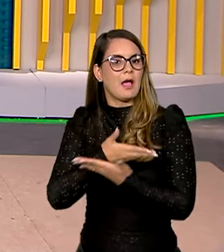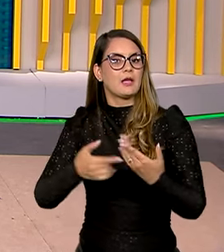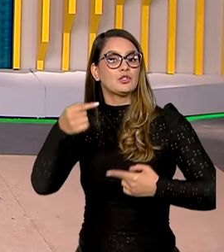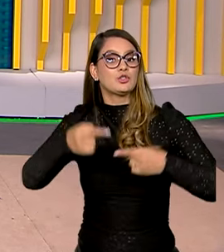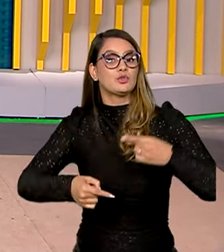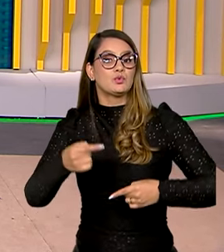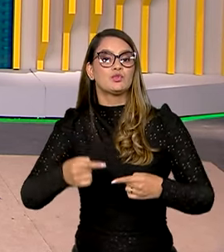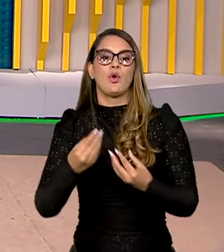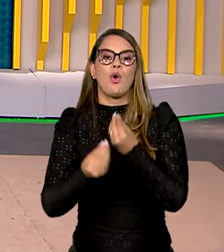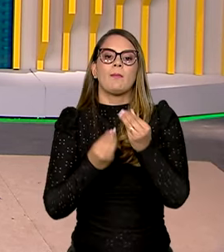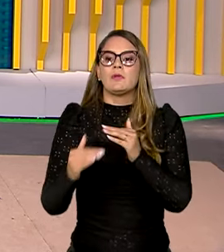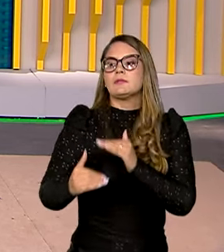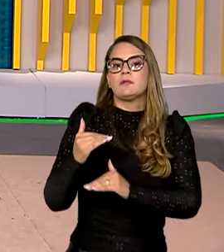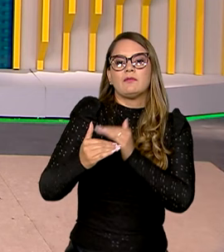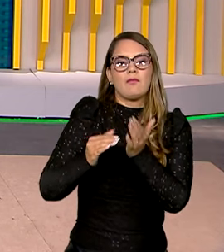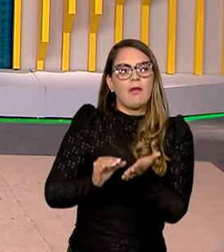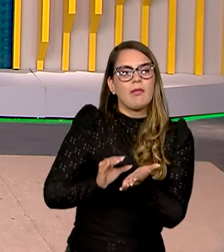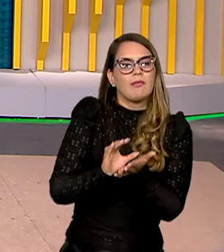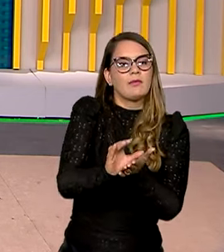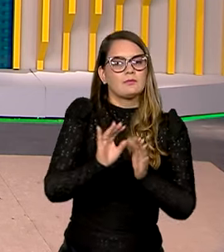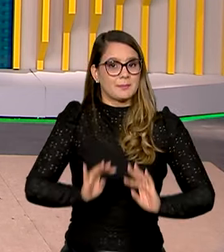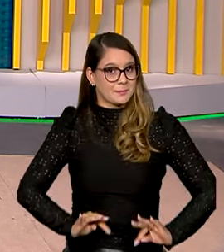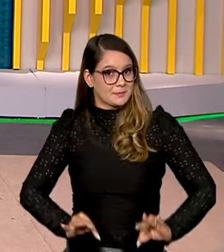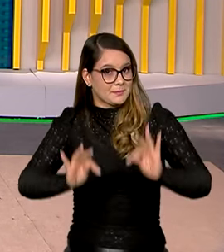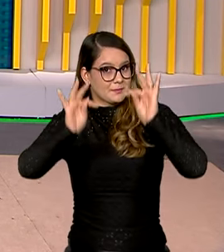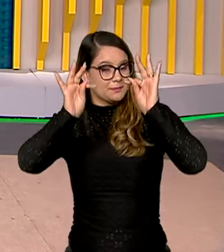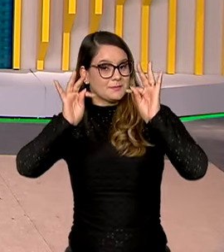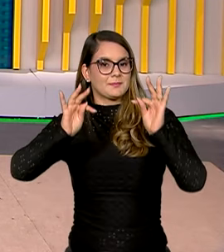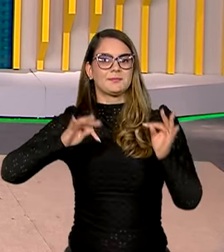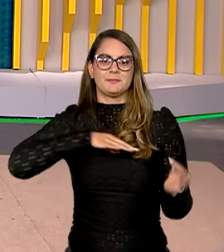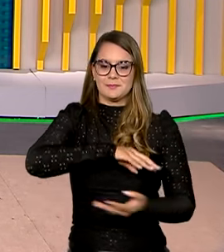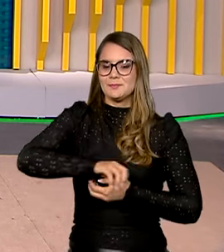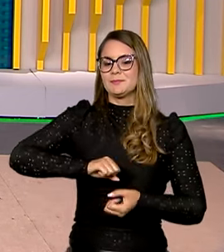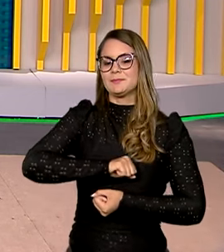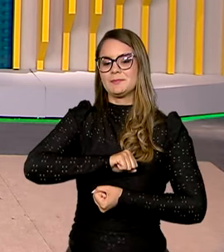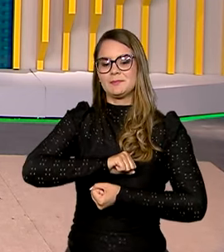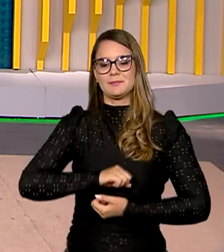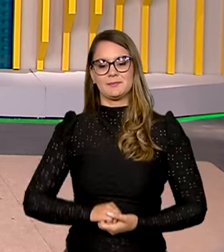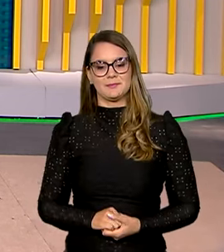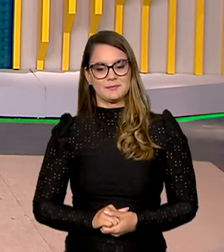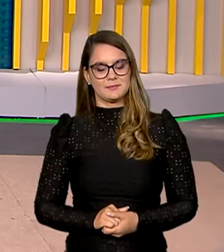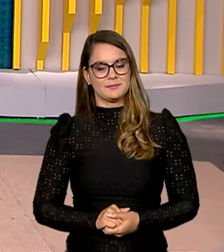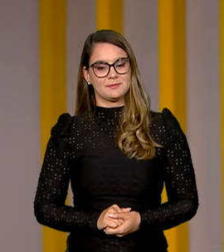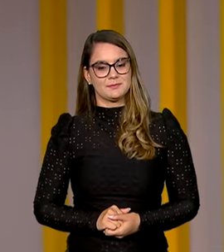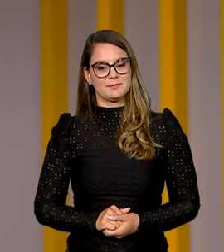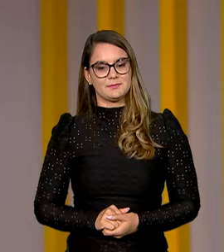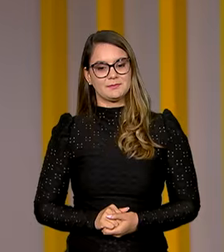setor para discutir formas de desenvolver a área investindo em tecnologia e sustentabilidade.